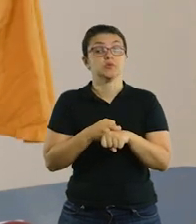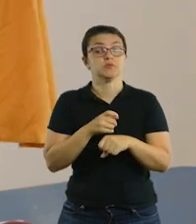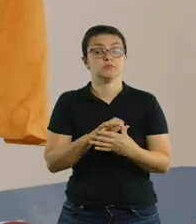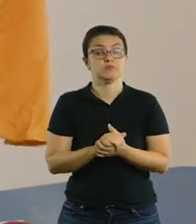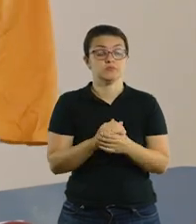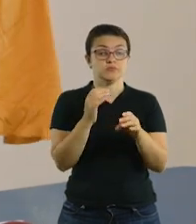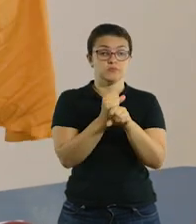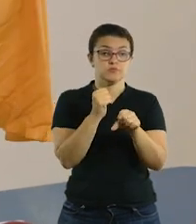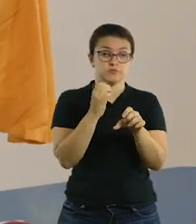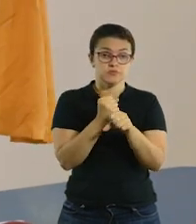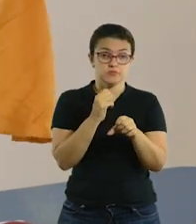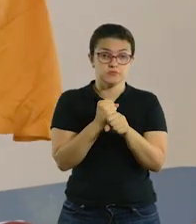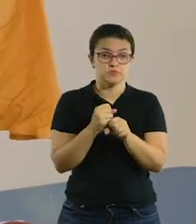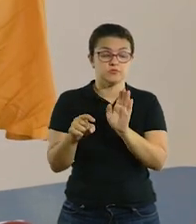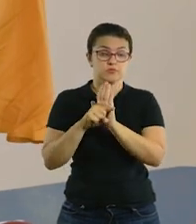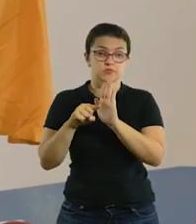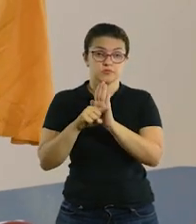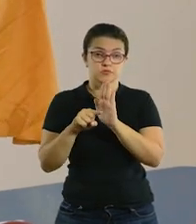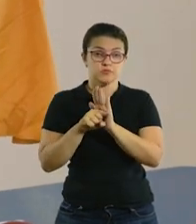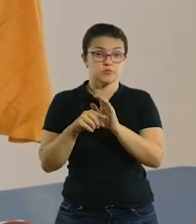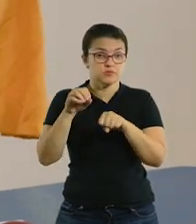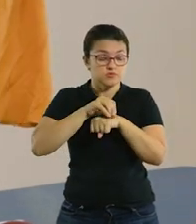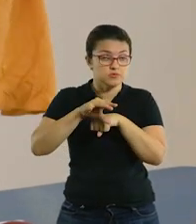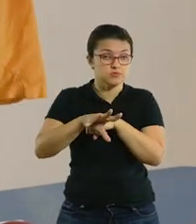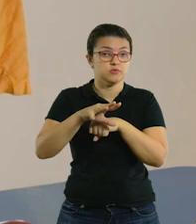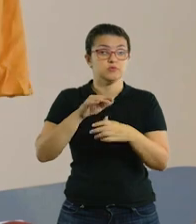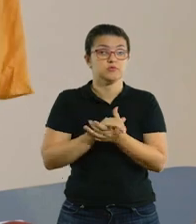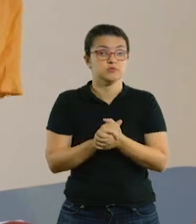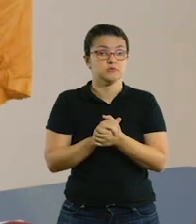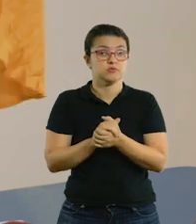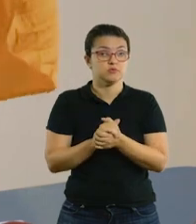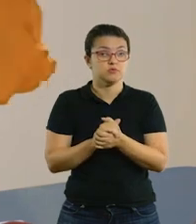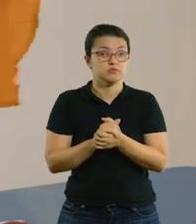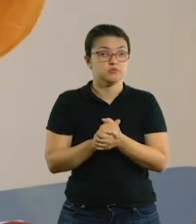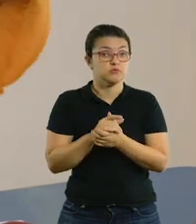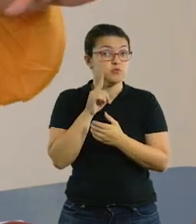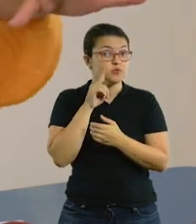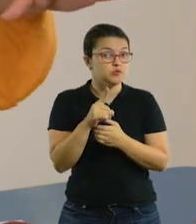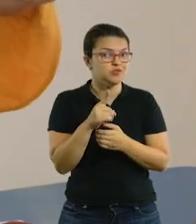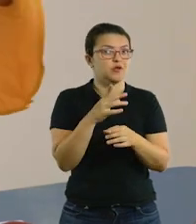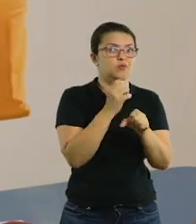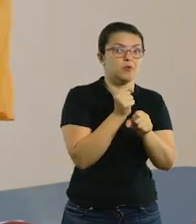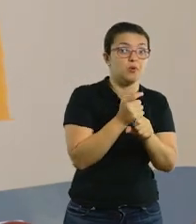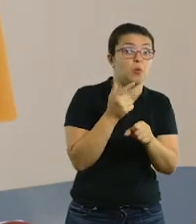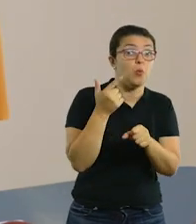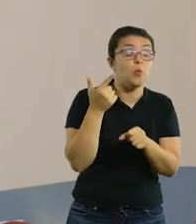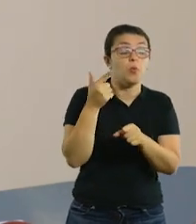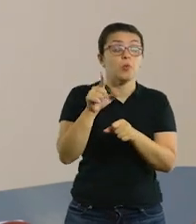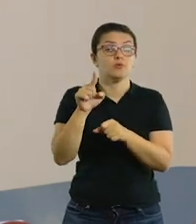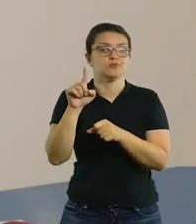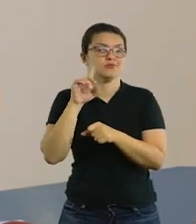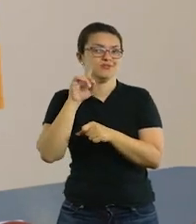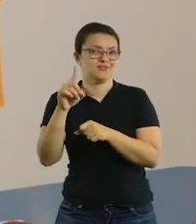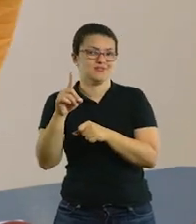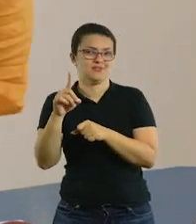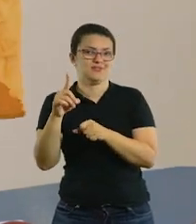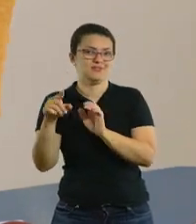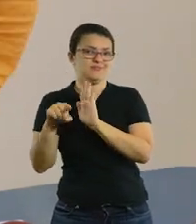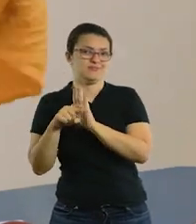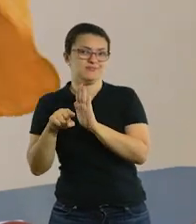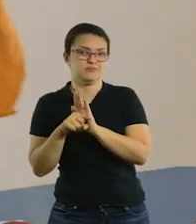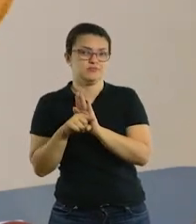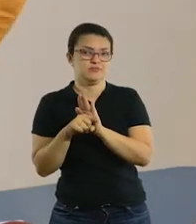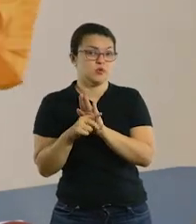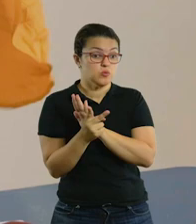O conteúdo é soma e subtração. A nossa dica é que você faça um em um dia e outro em outro. Não